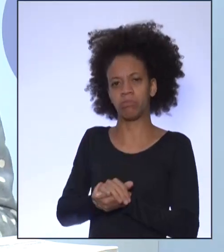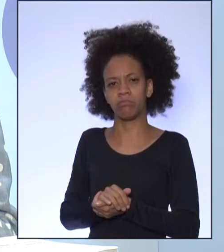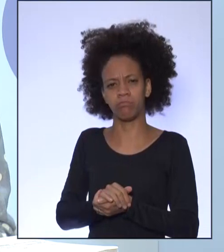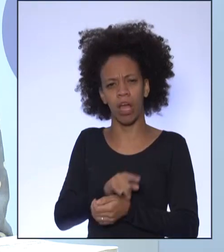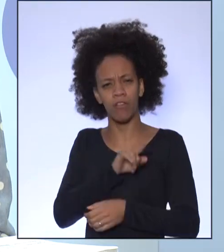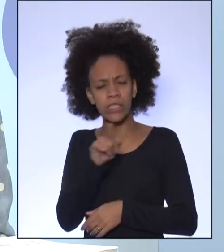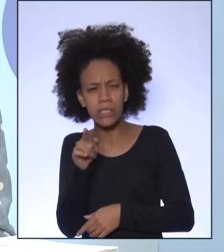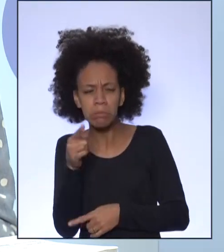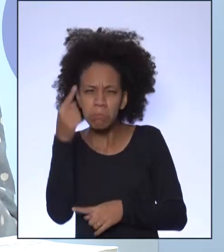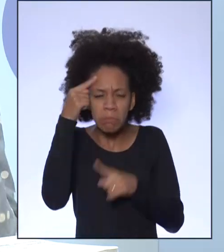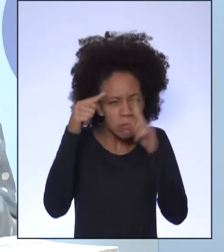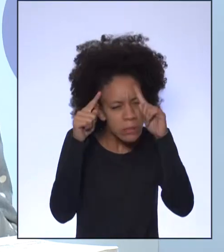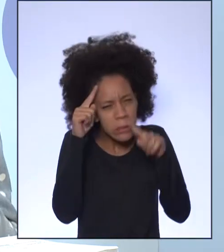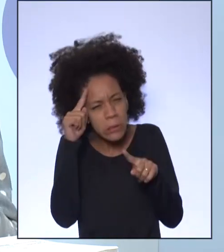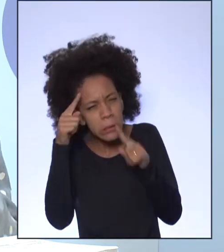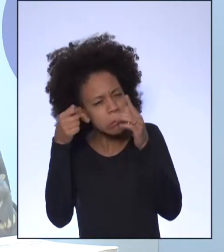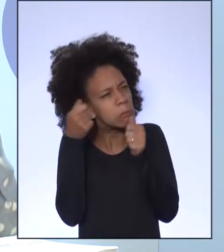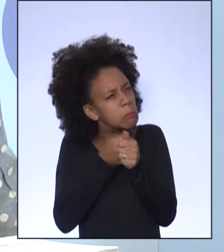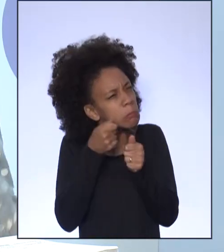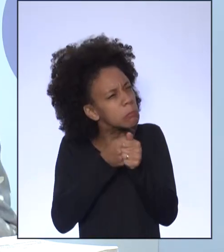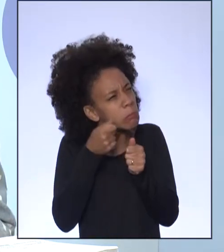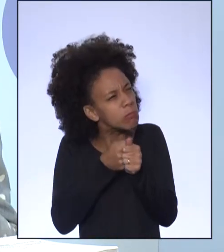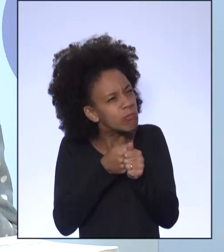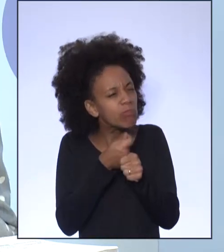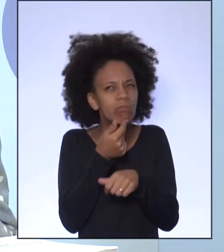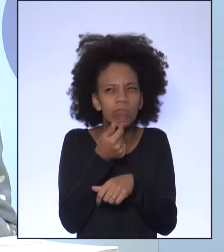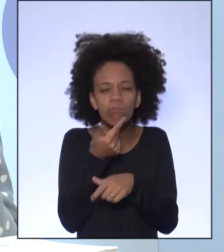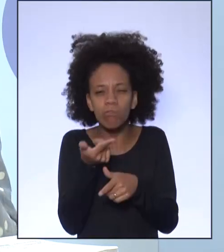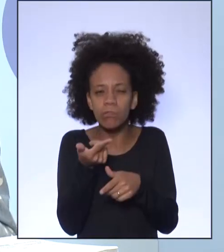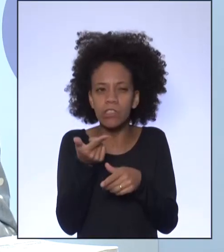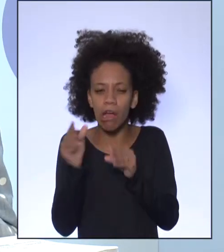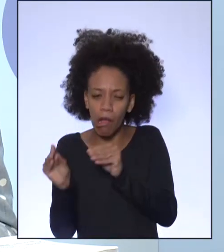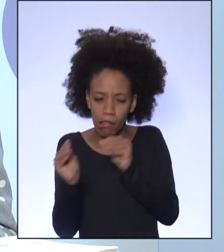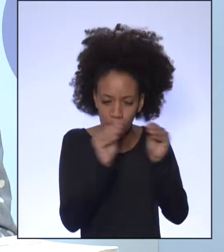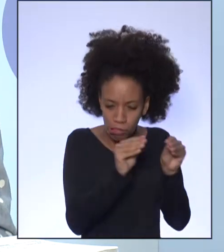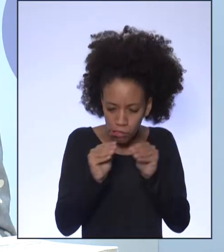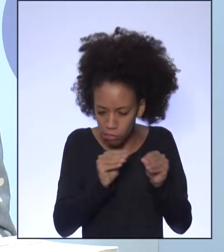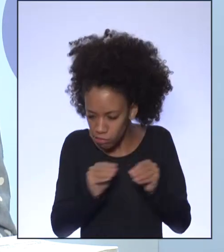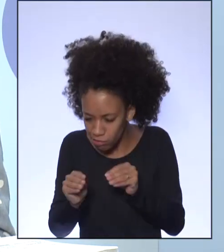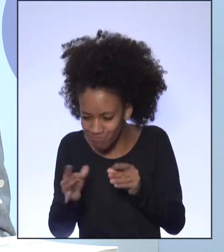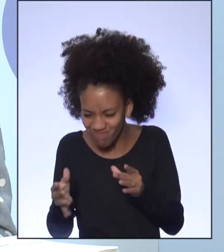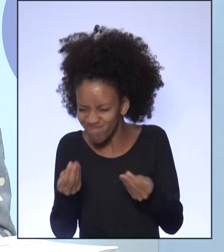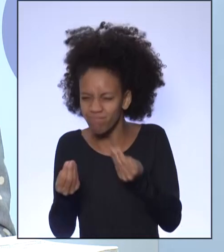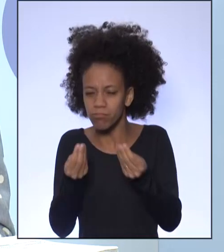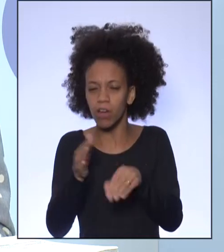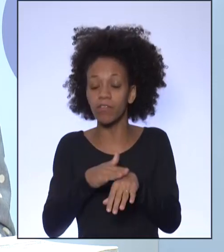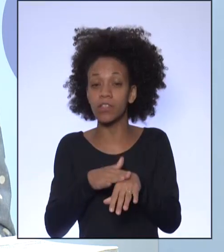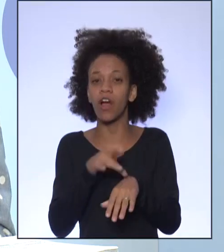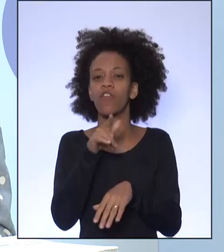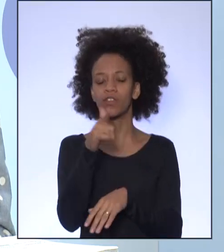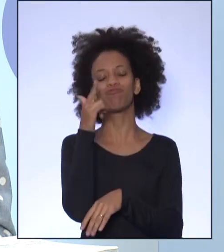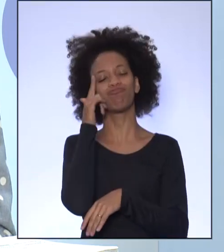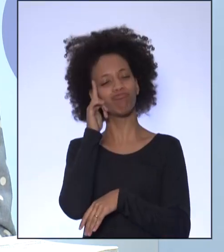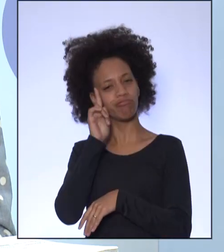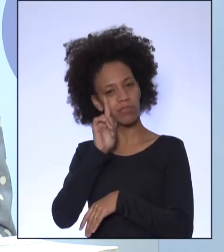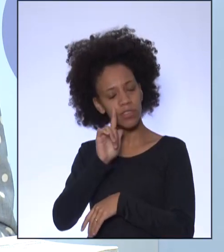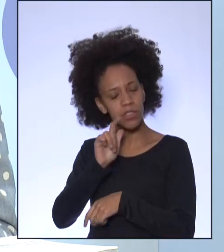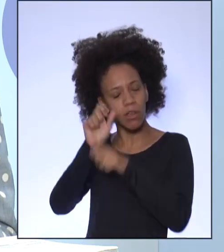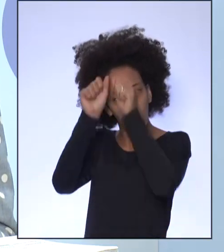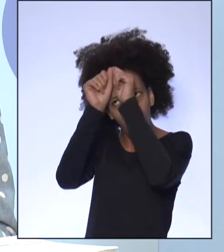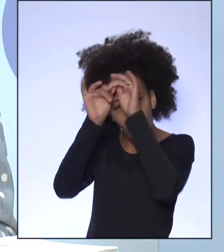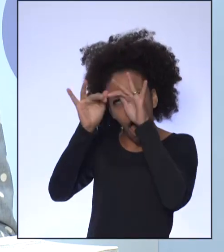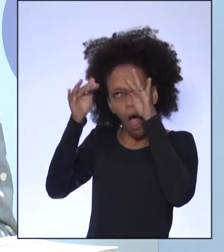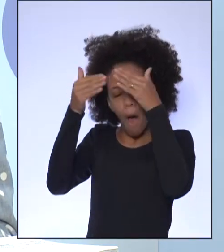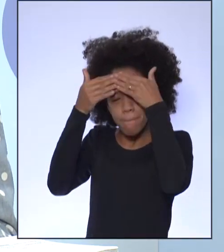em dúvida entre migração, emigração e imigração, conseguiu tirar suas dúvidas